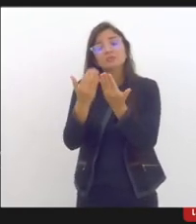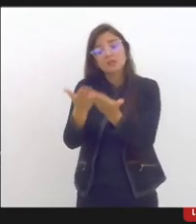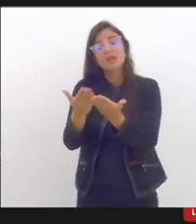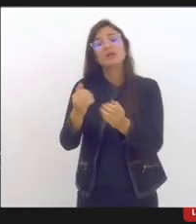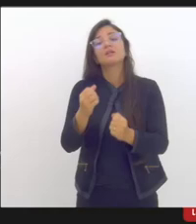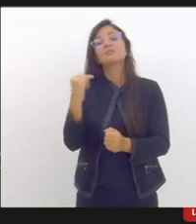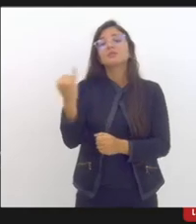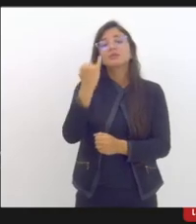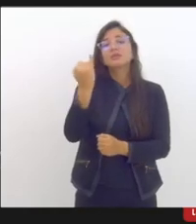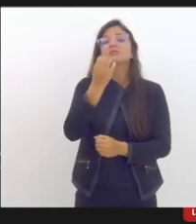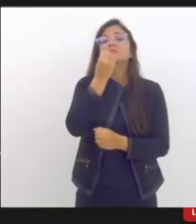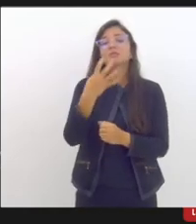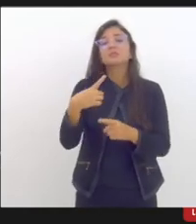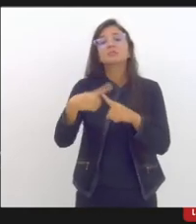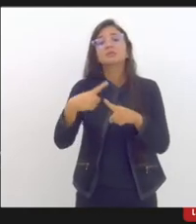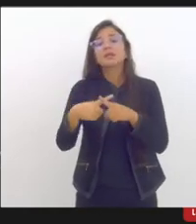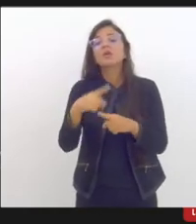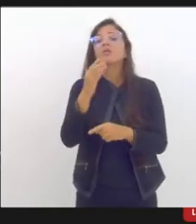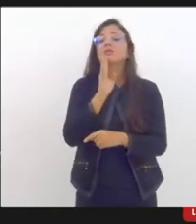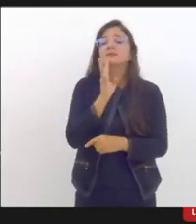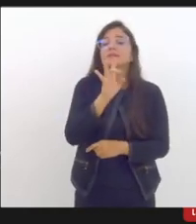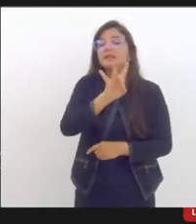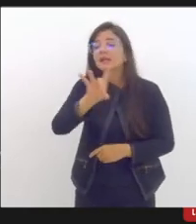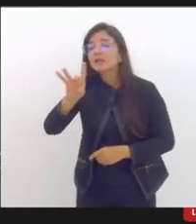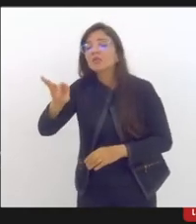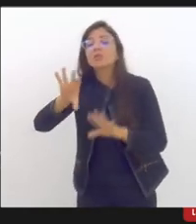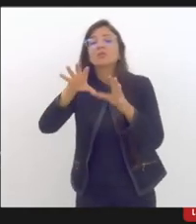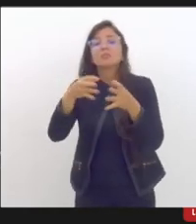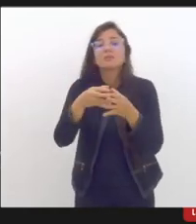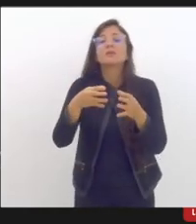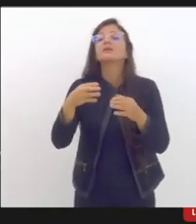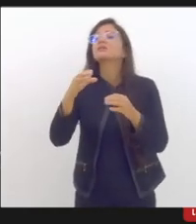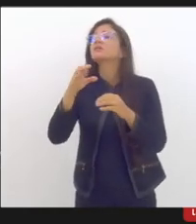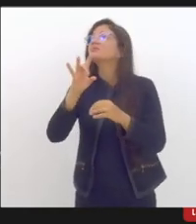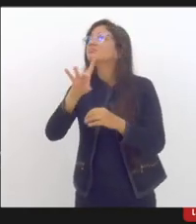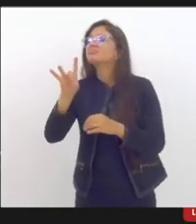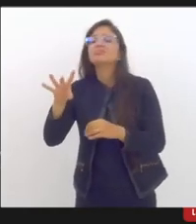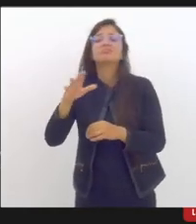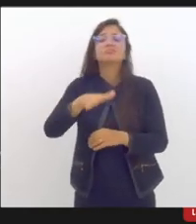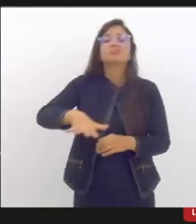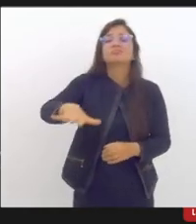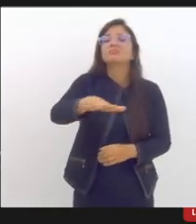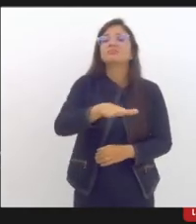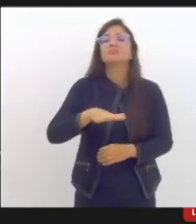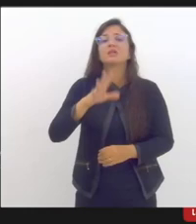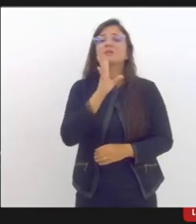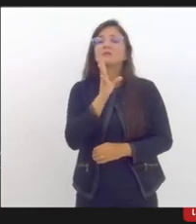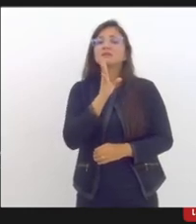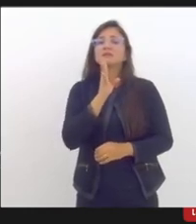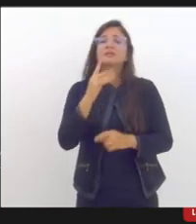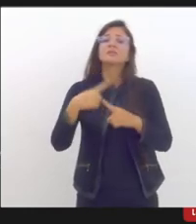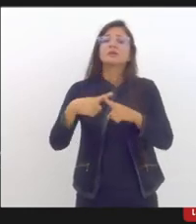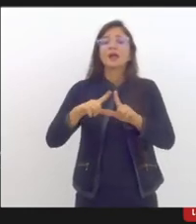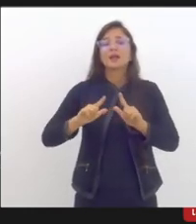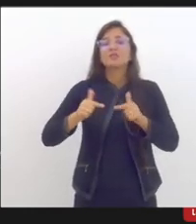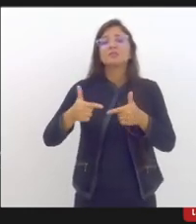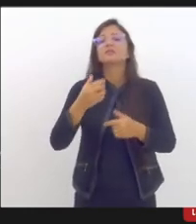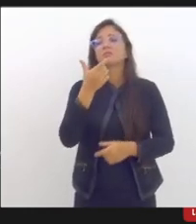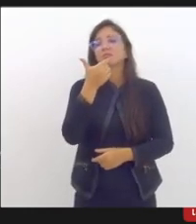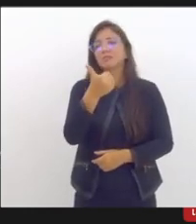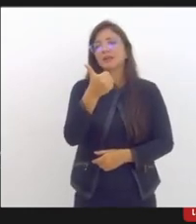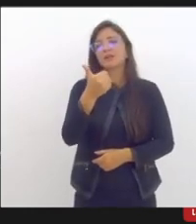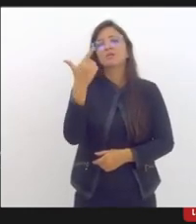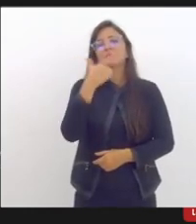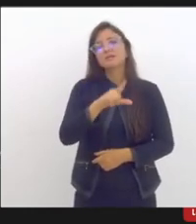forma que a gente possa conhecer melhor cada uma das comunidades cada um dos territórios pra atuar de forma mais efetiva no